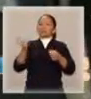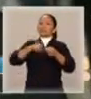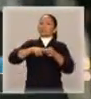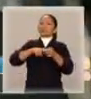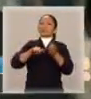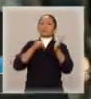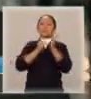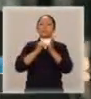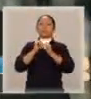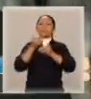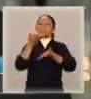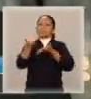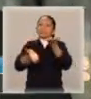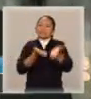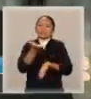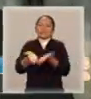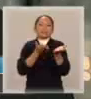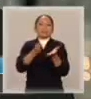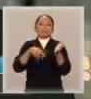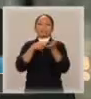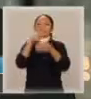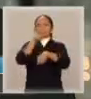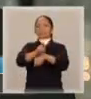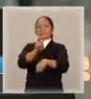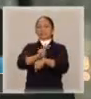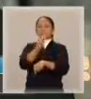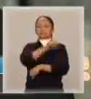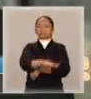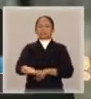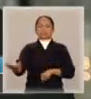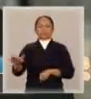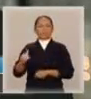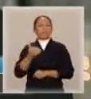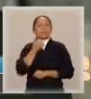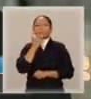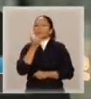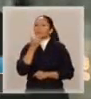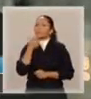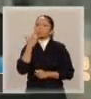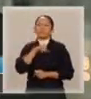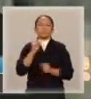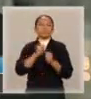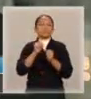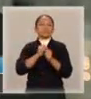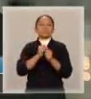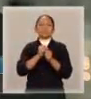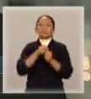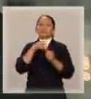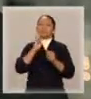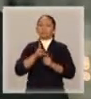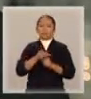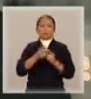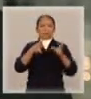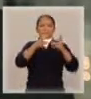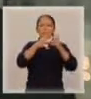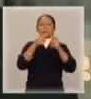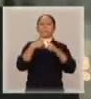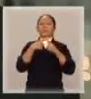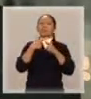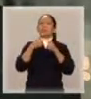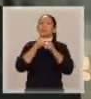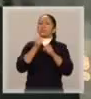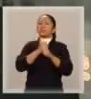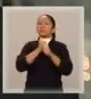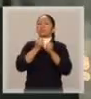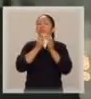tratamento e proteção à criança. Não há mais possibilidade da divergência de um casal que teve,